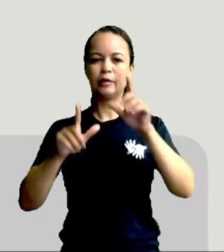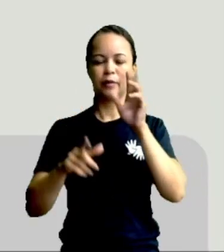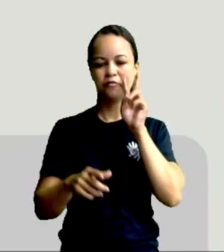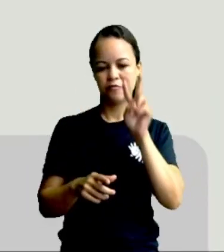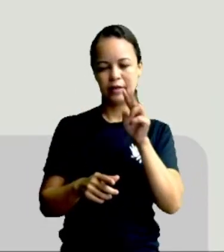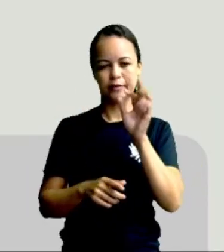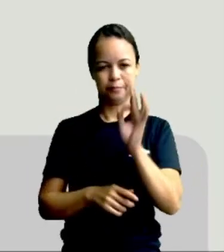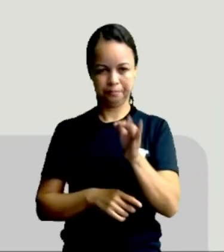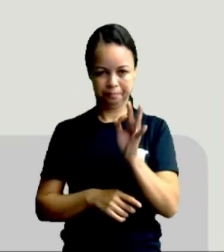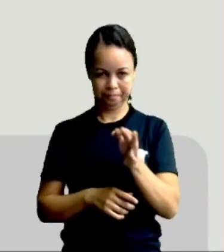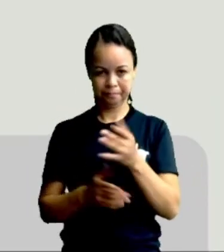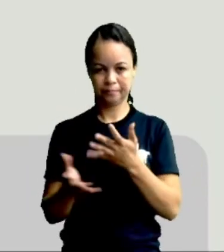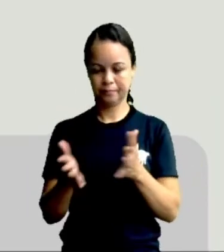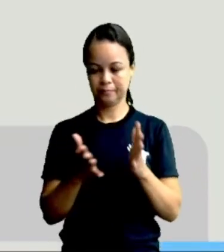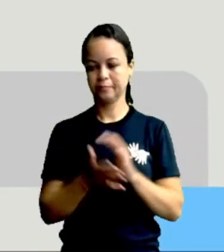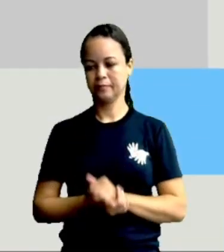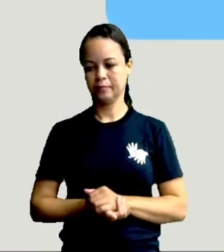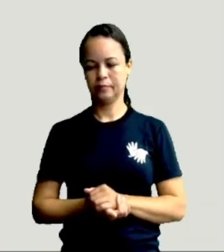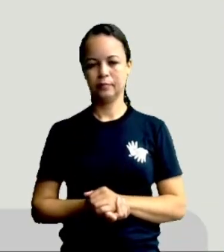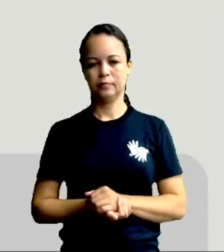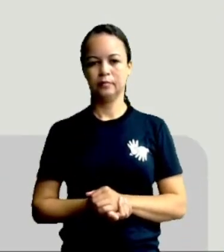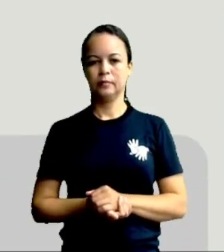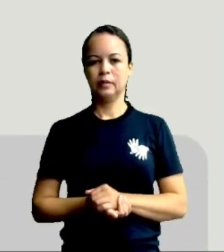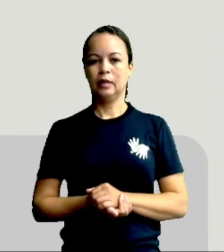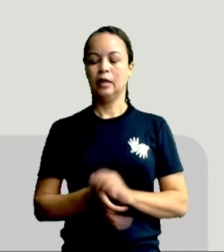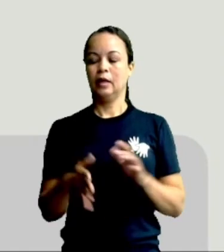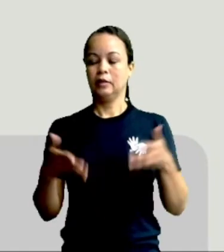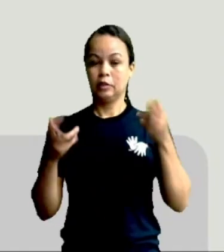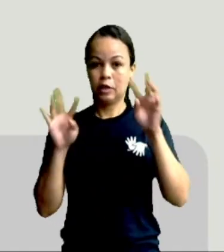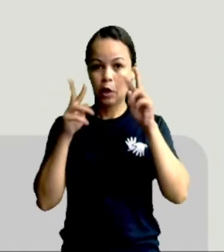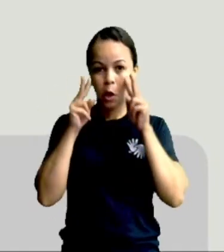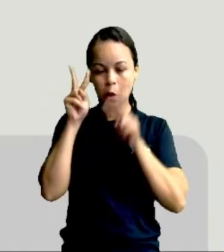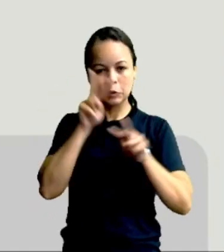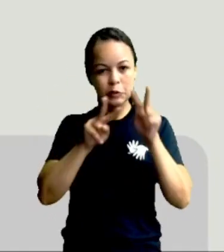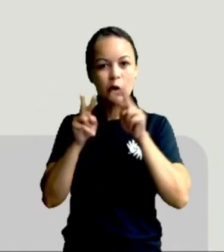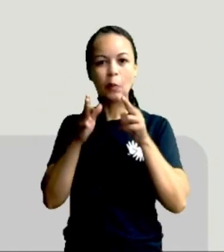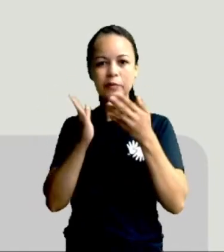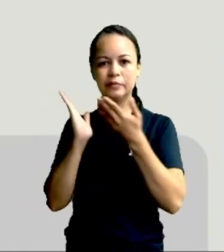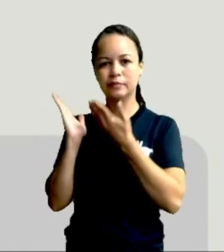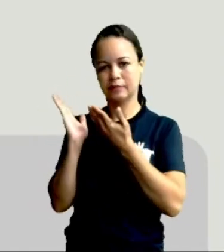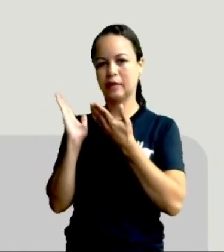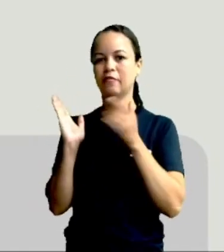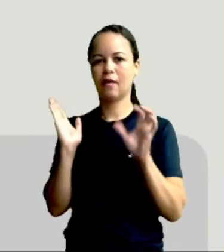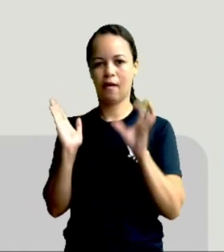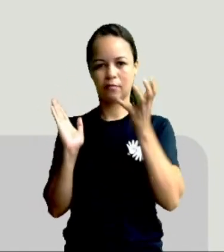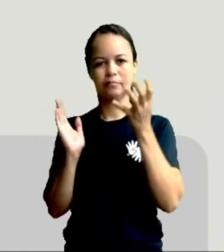Vamos lá. Olha só. De olho na resolução, ó.